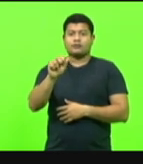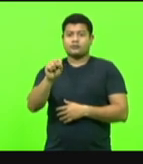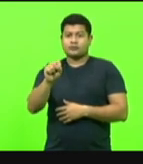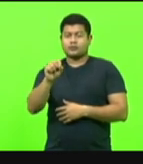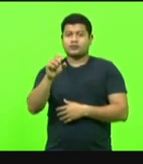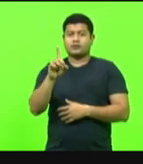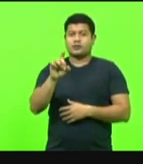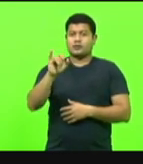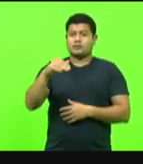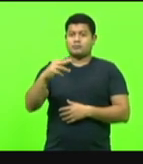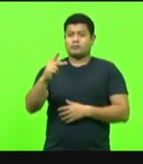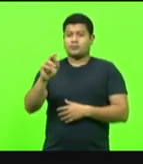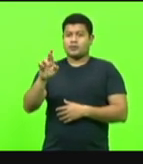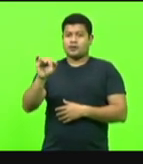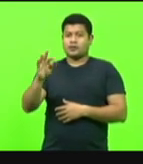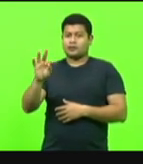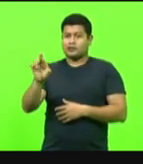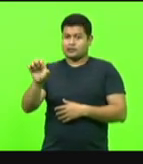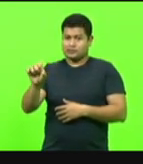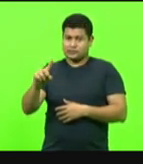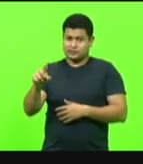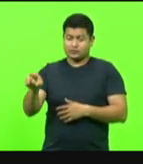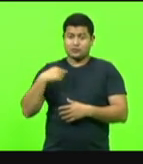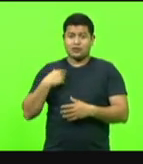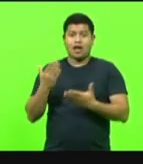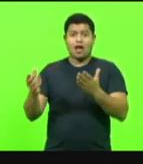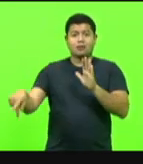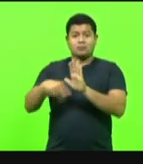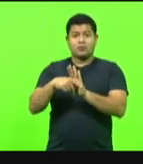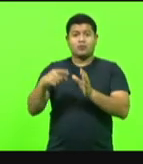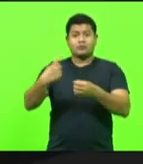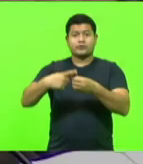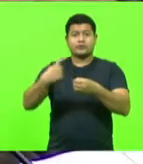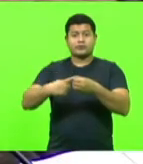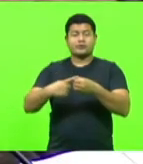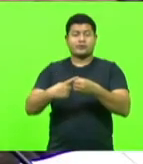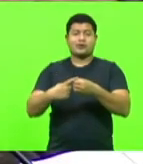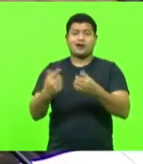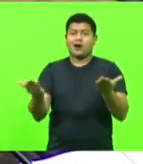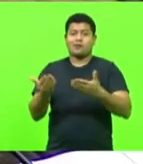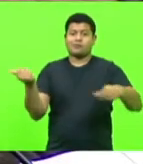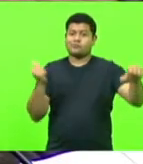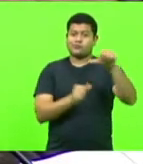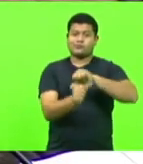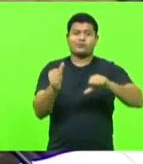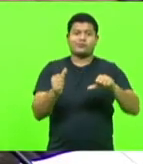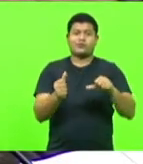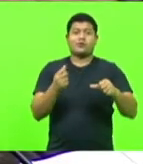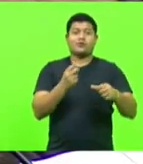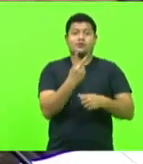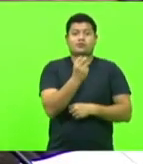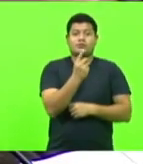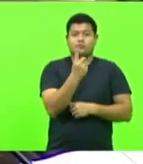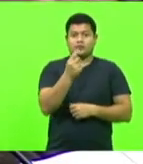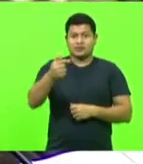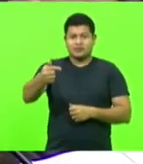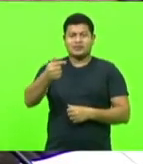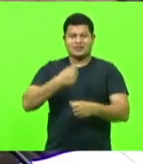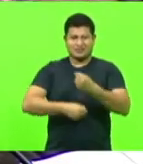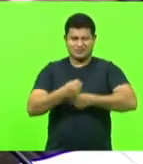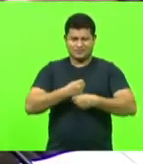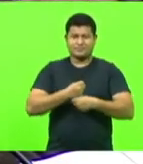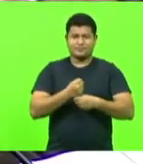município de Santo Amaro da Imperatriz até agora, 2017, quando foi passado para o governo do Estado. Isso mesmo,